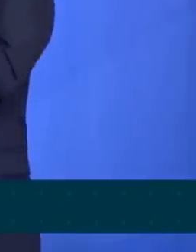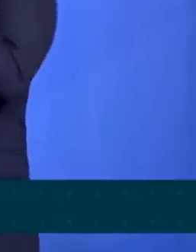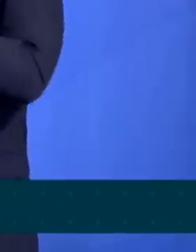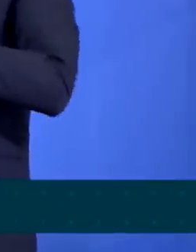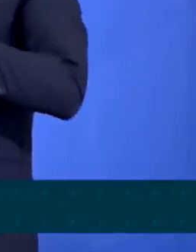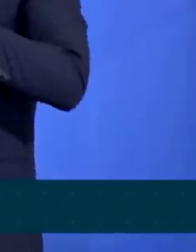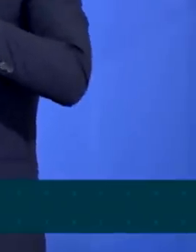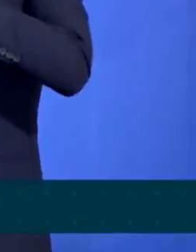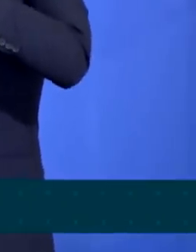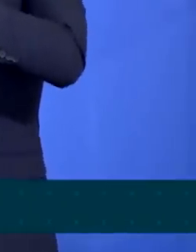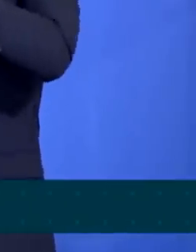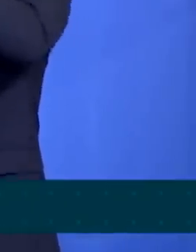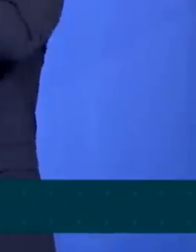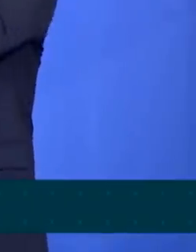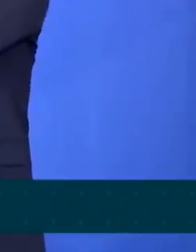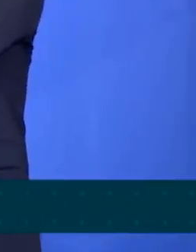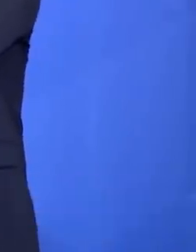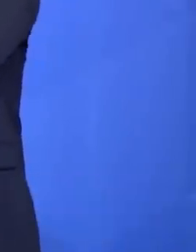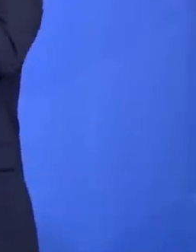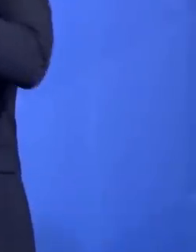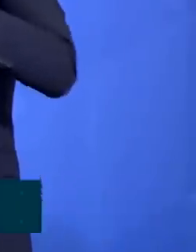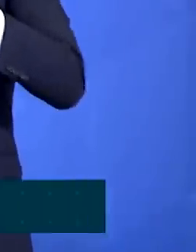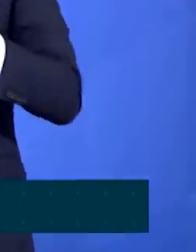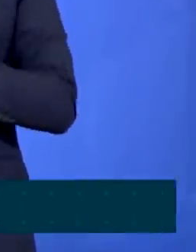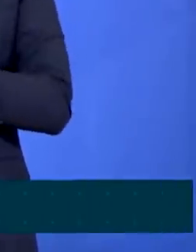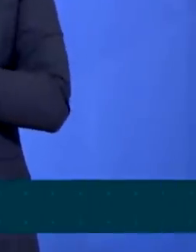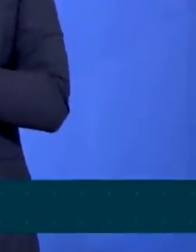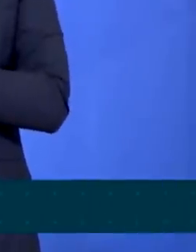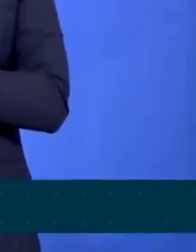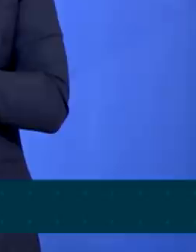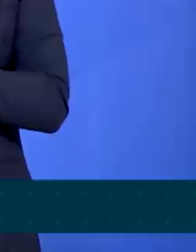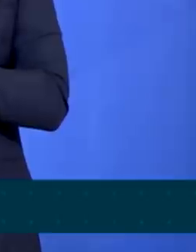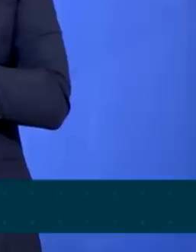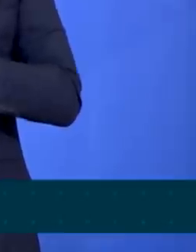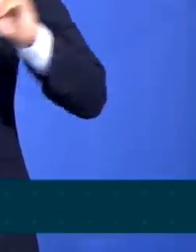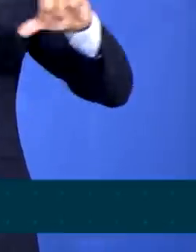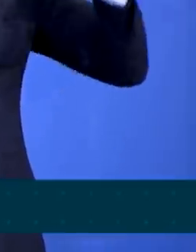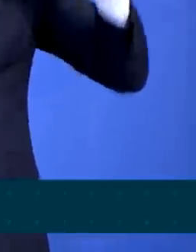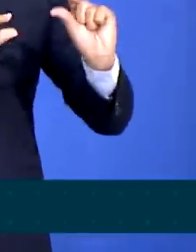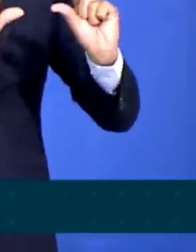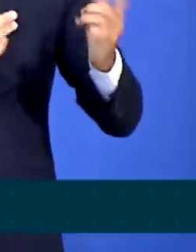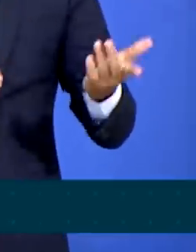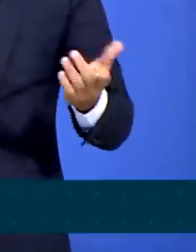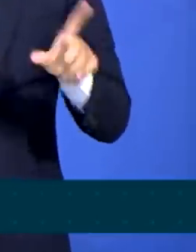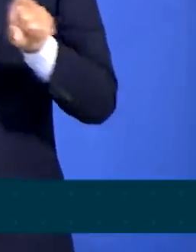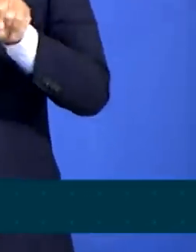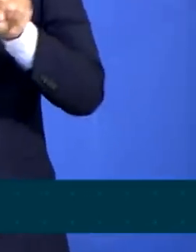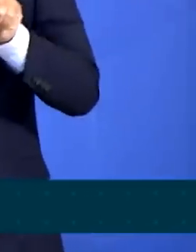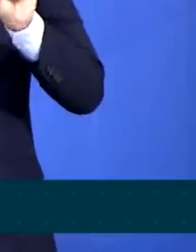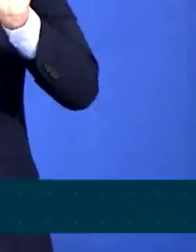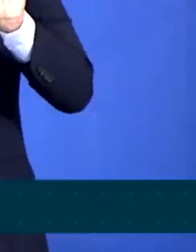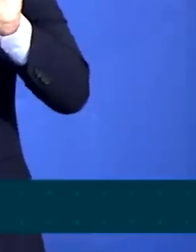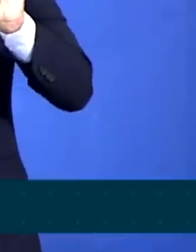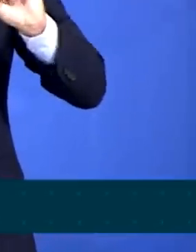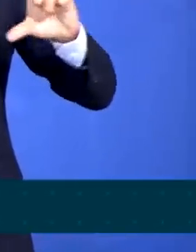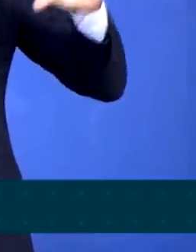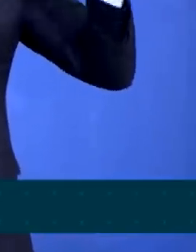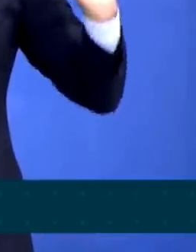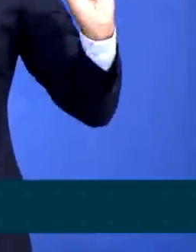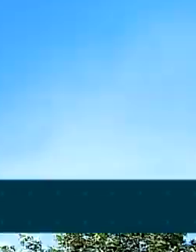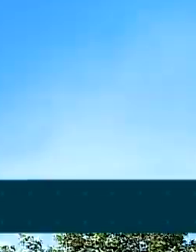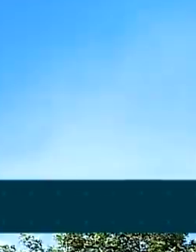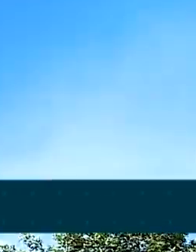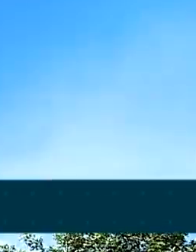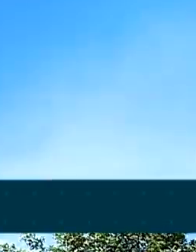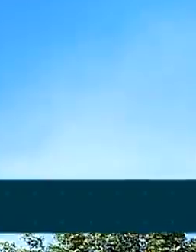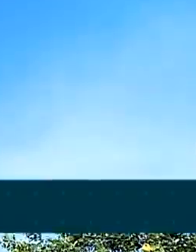mais autônomo têm inflação mais baixa. Não só têm inflação mais baixa, como têm uma menor variável da